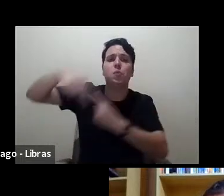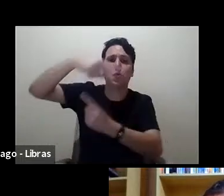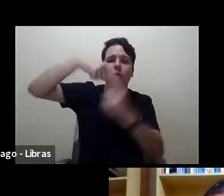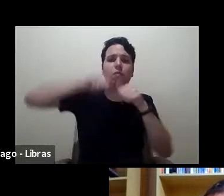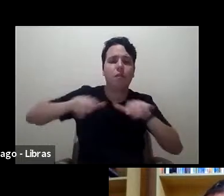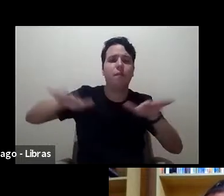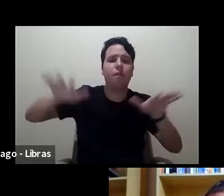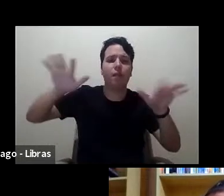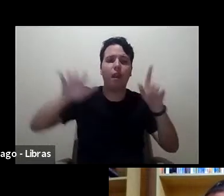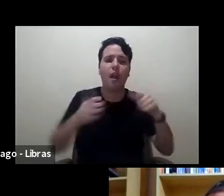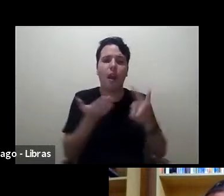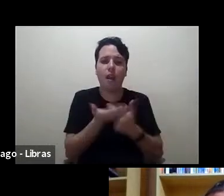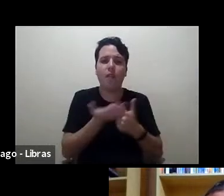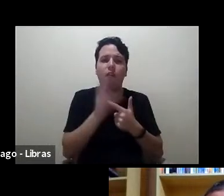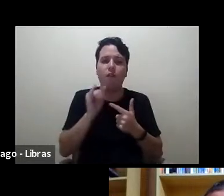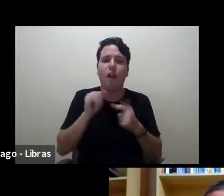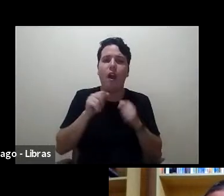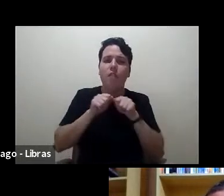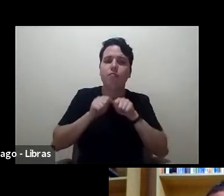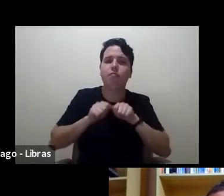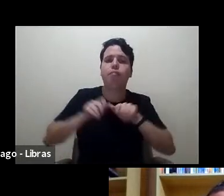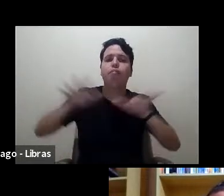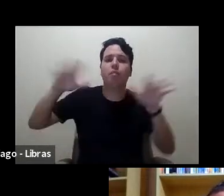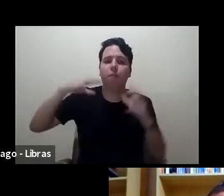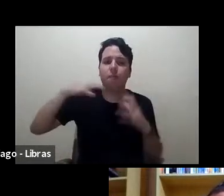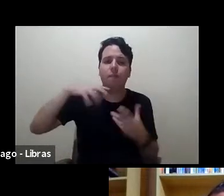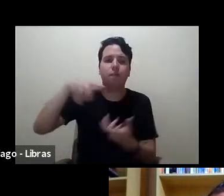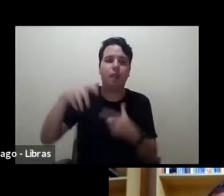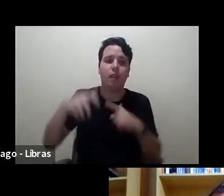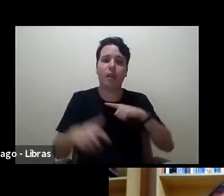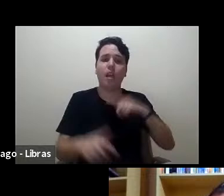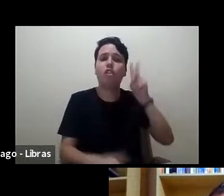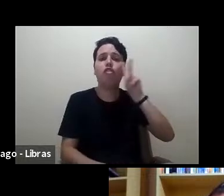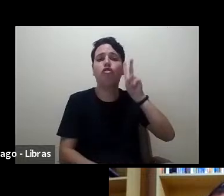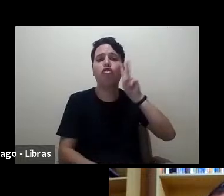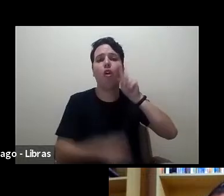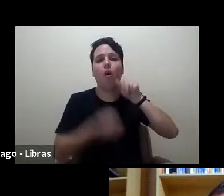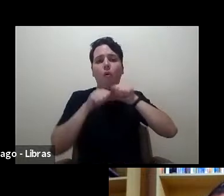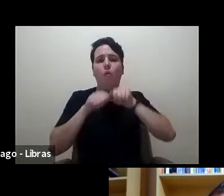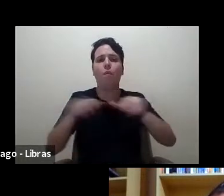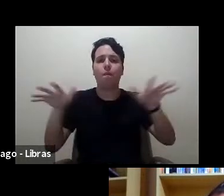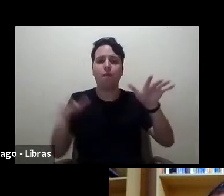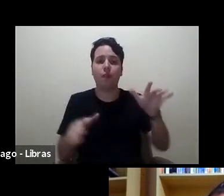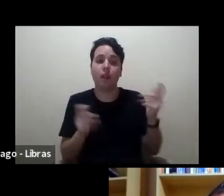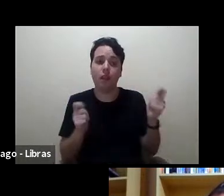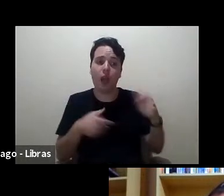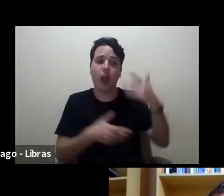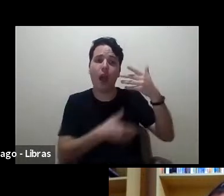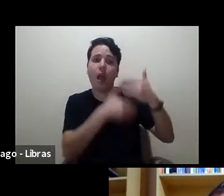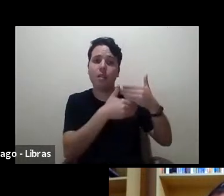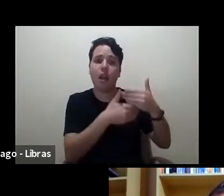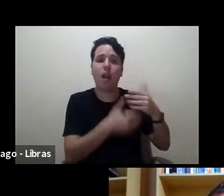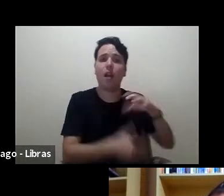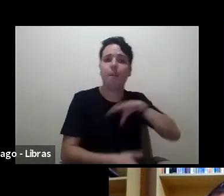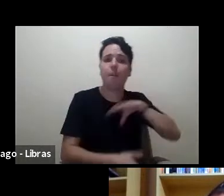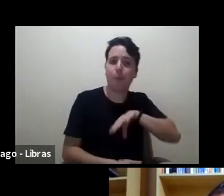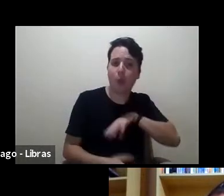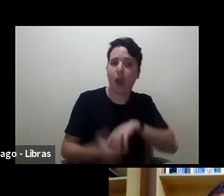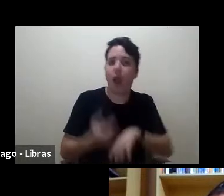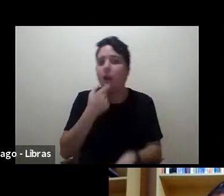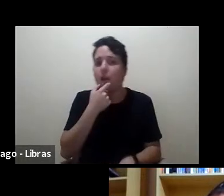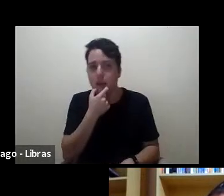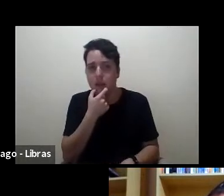vai ao mundo escolha para fazer uma resenha em inglês e português por exemplo